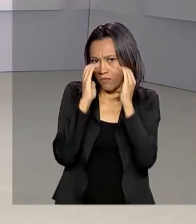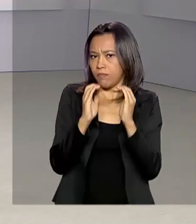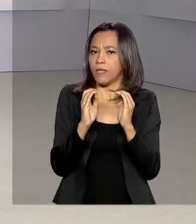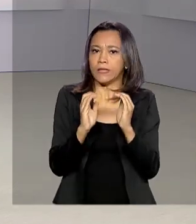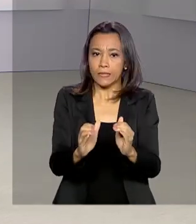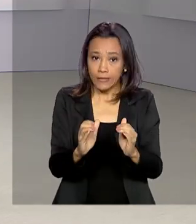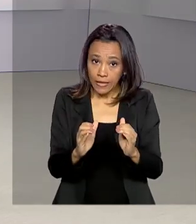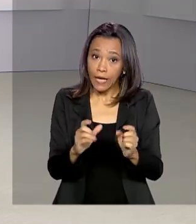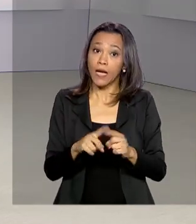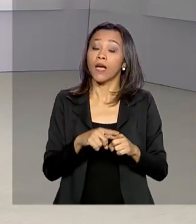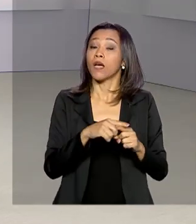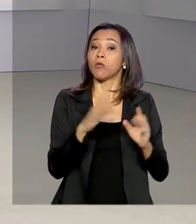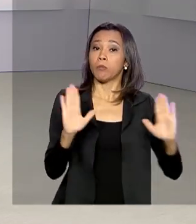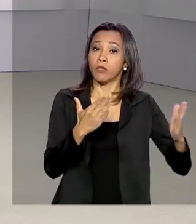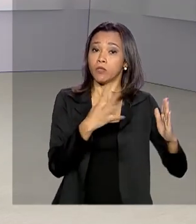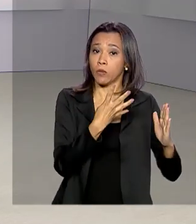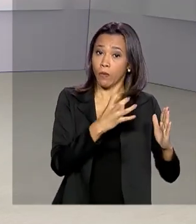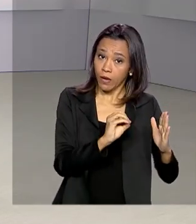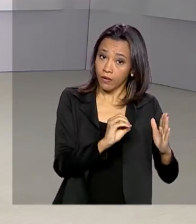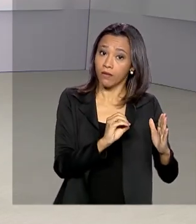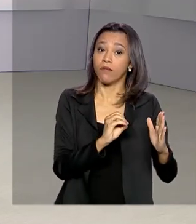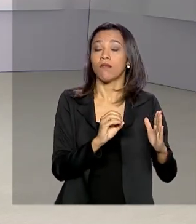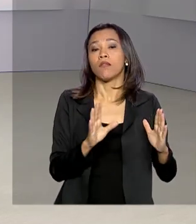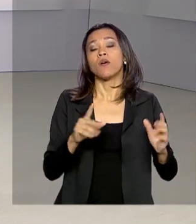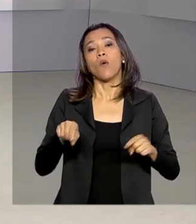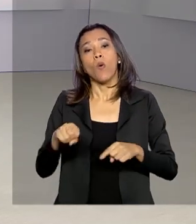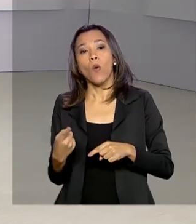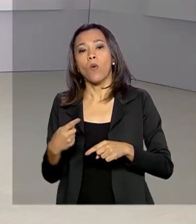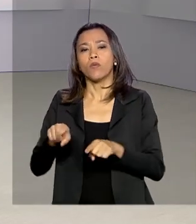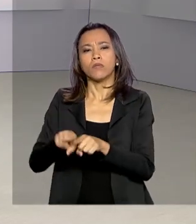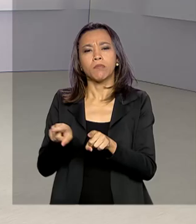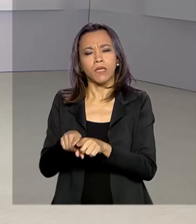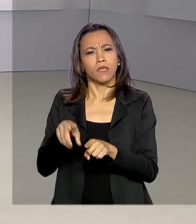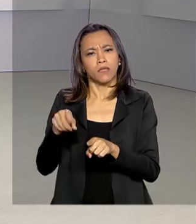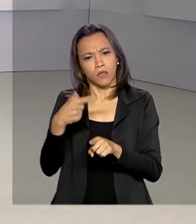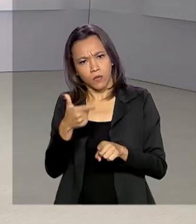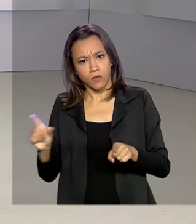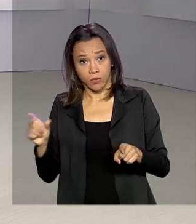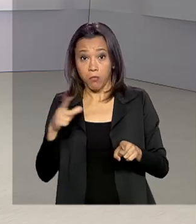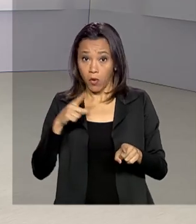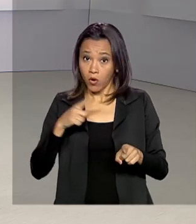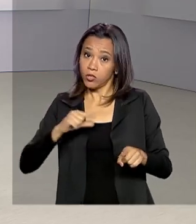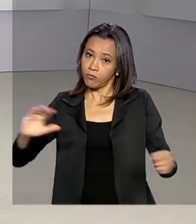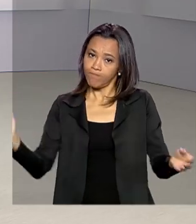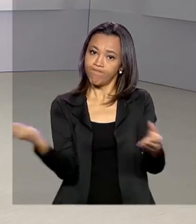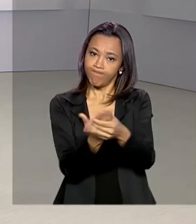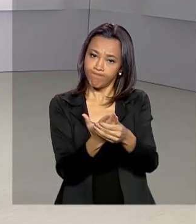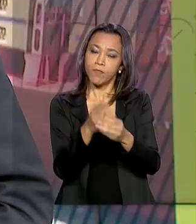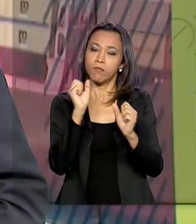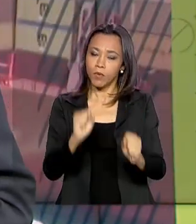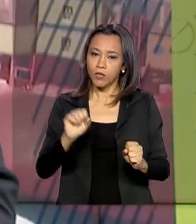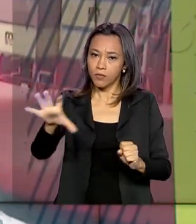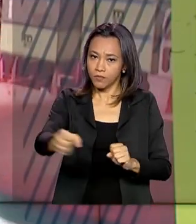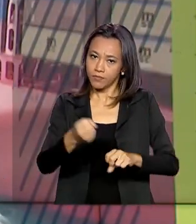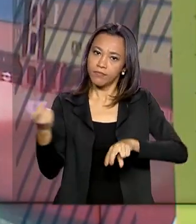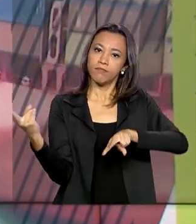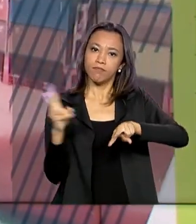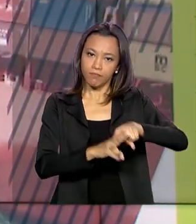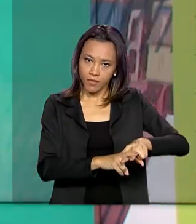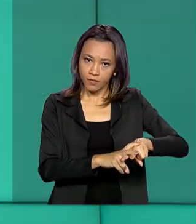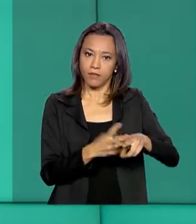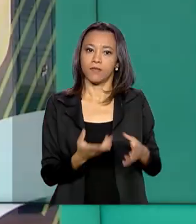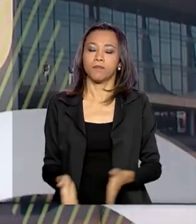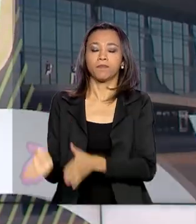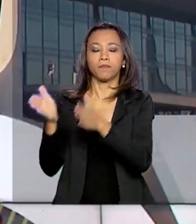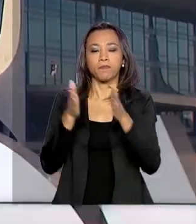isolamento ou internação, pode responder civil e administrativamente e até ser preso. O